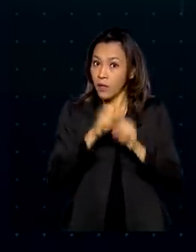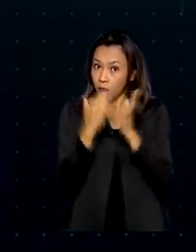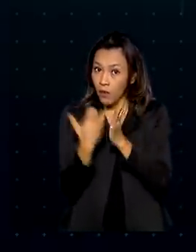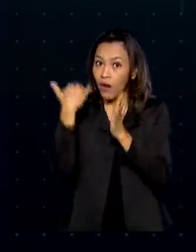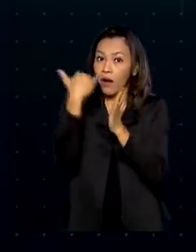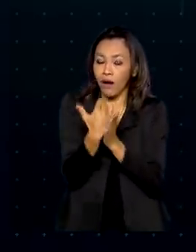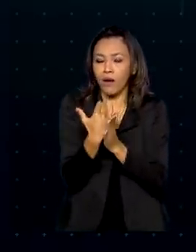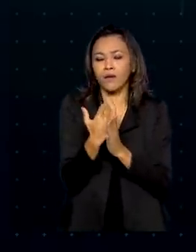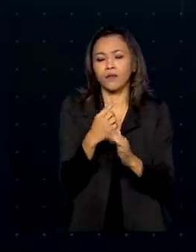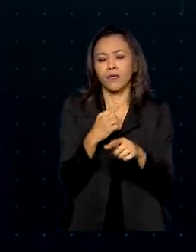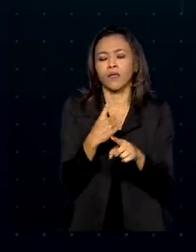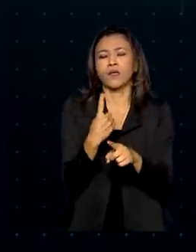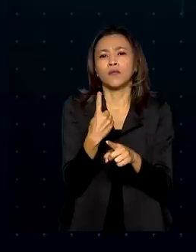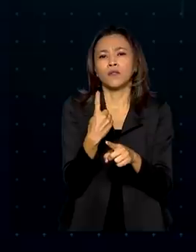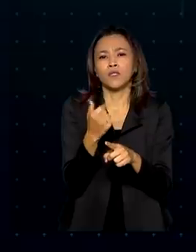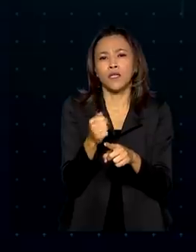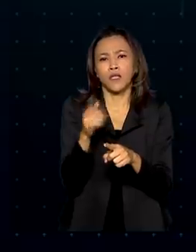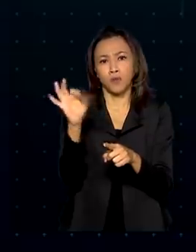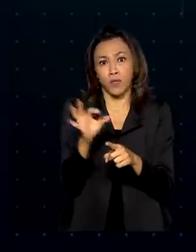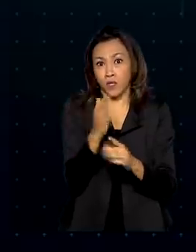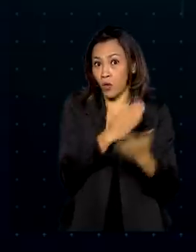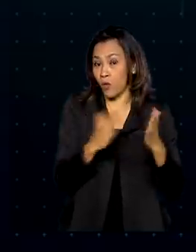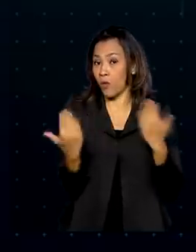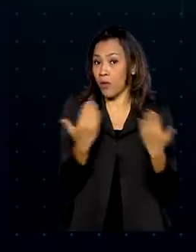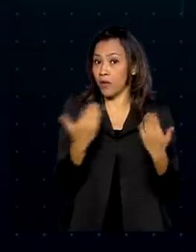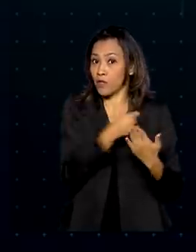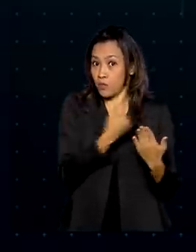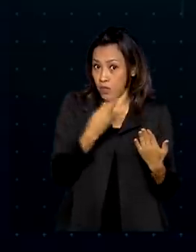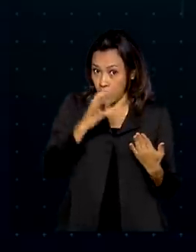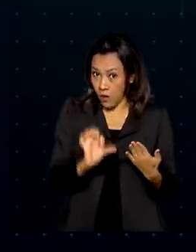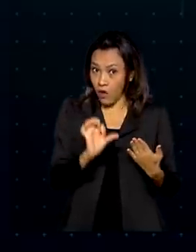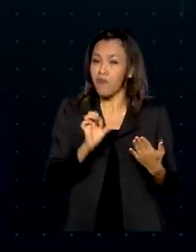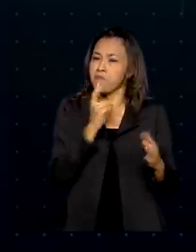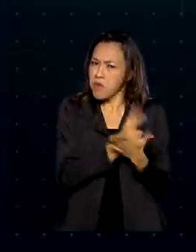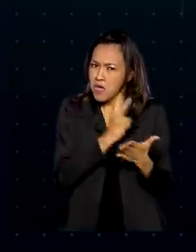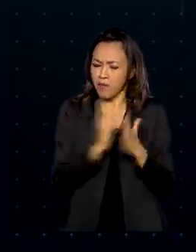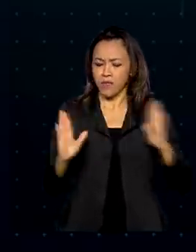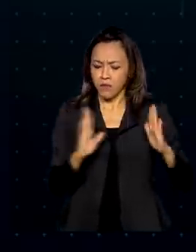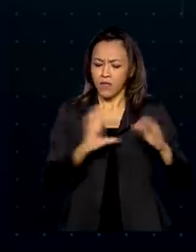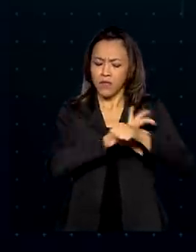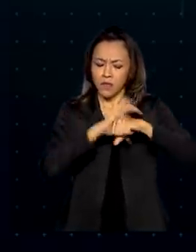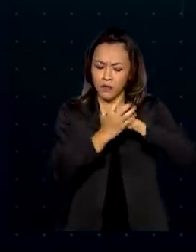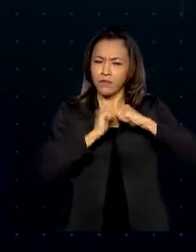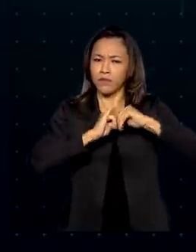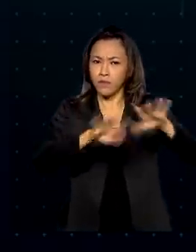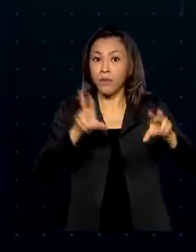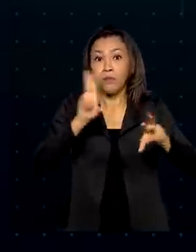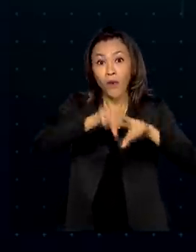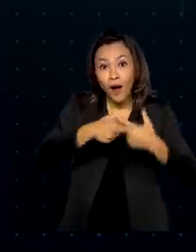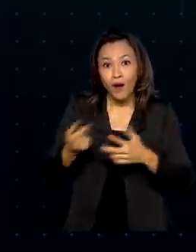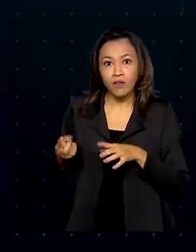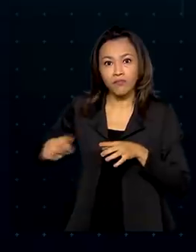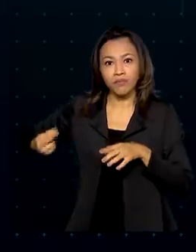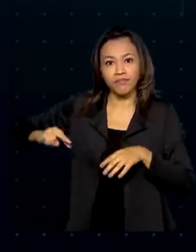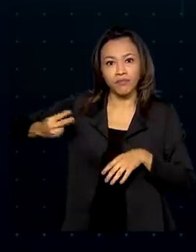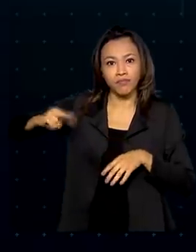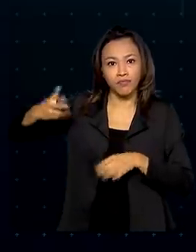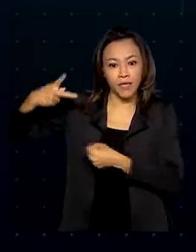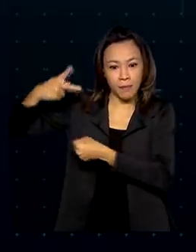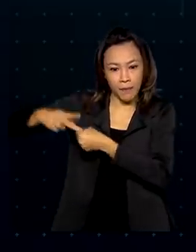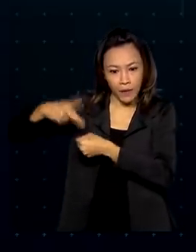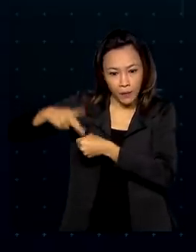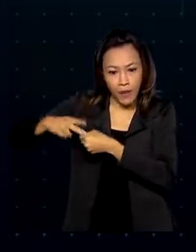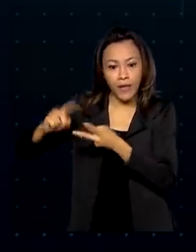relação a 2019, mesmo no ano de pandemia, resultado puxado pela oferta de ações da Petrobras e das